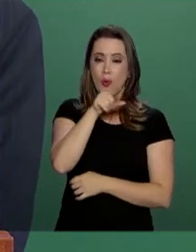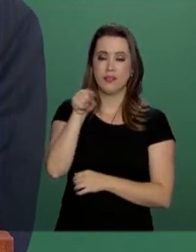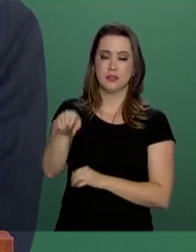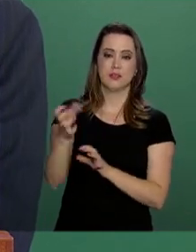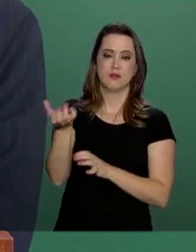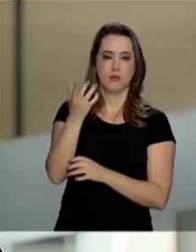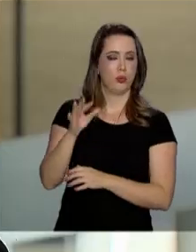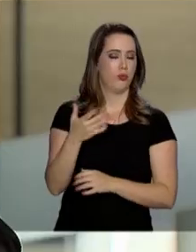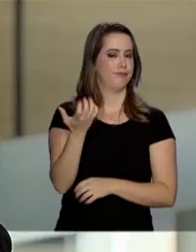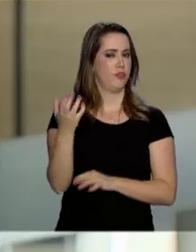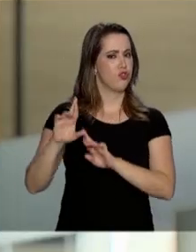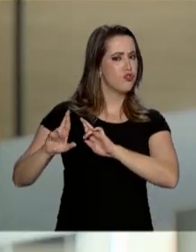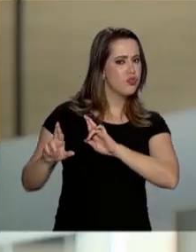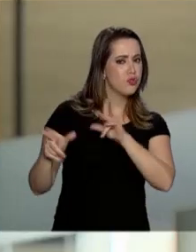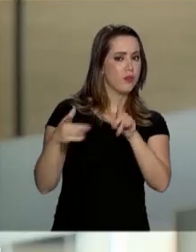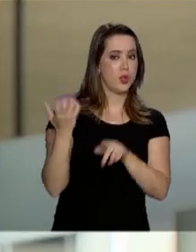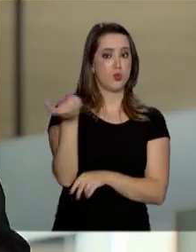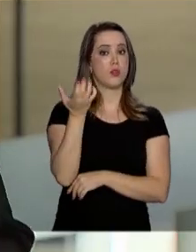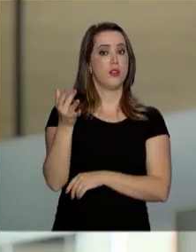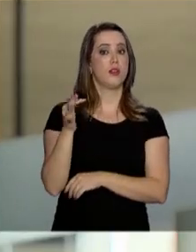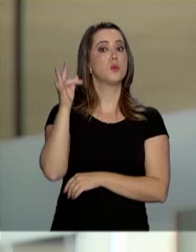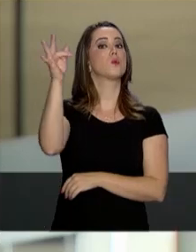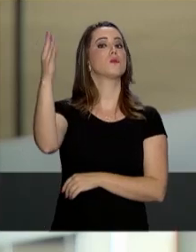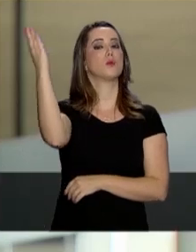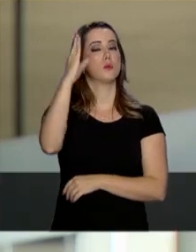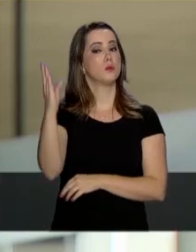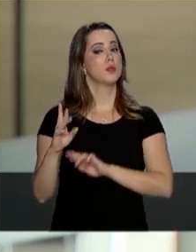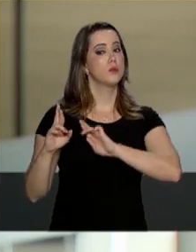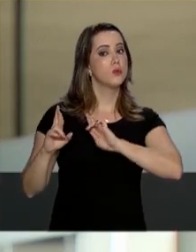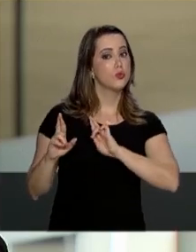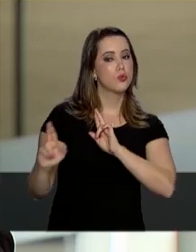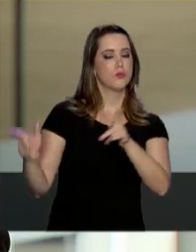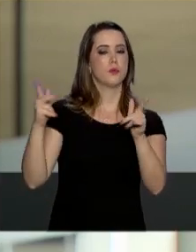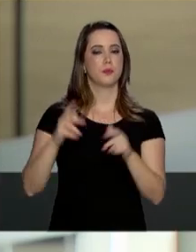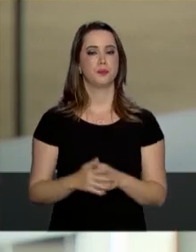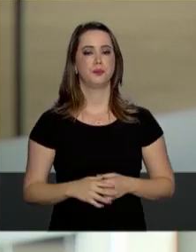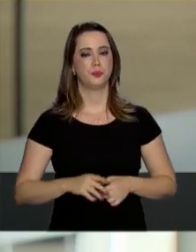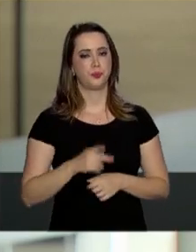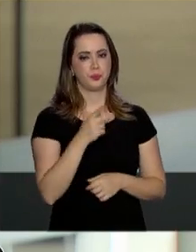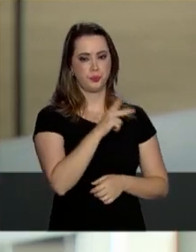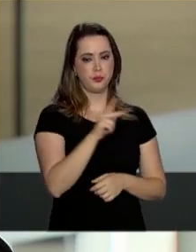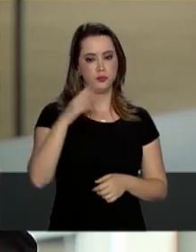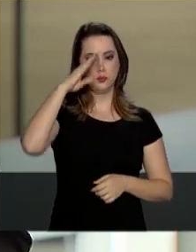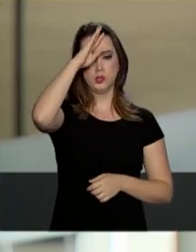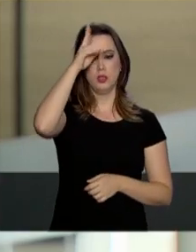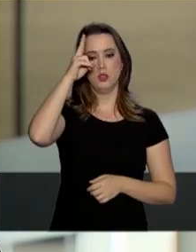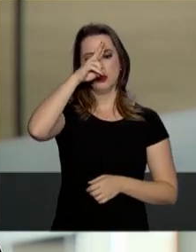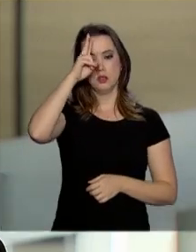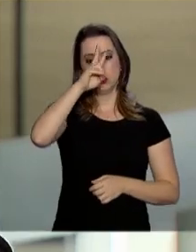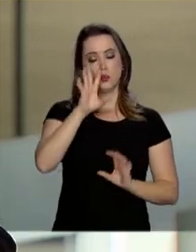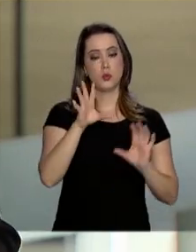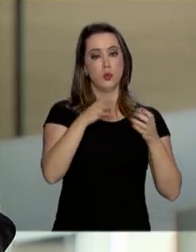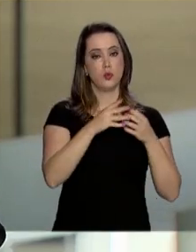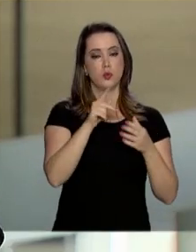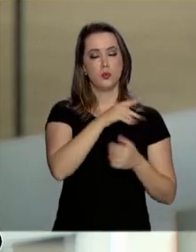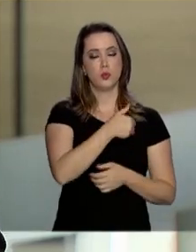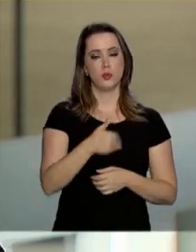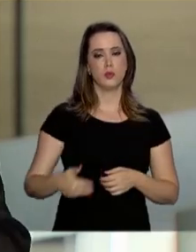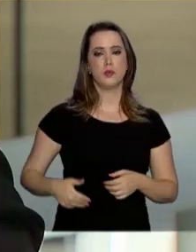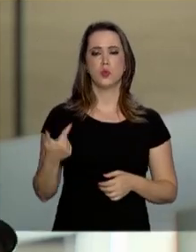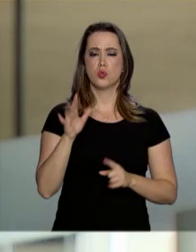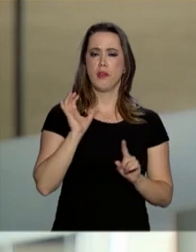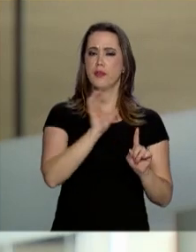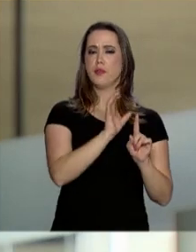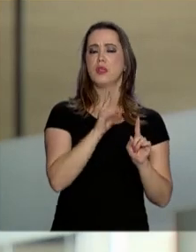que nós queremos para o país. Em seu discurso, o presidente Jair Bolsonaro lembrou que as indicações feitas para o primeiro escalão do governo não tiveram